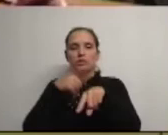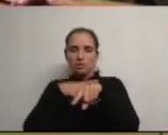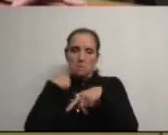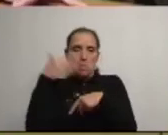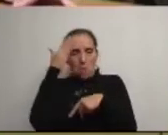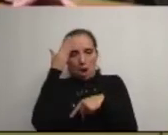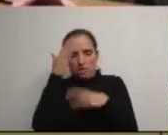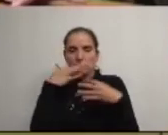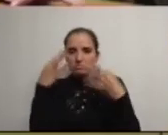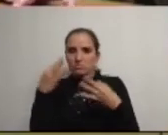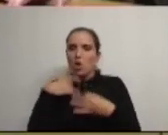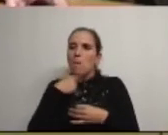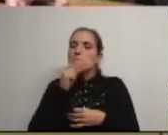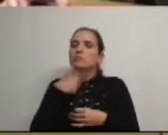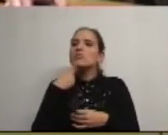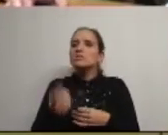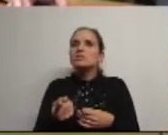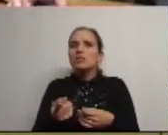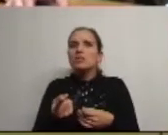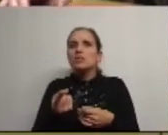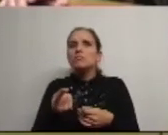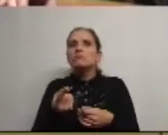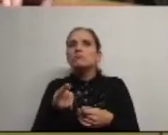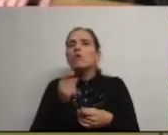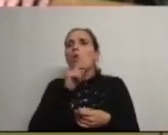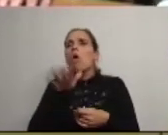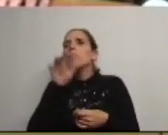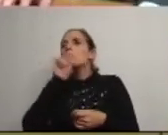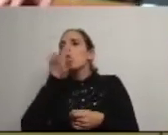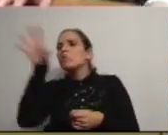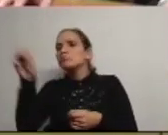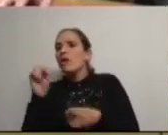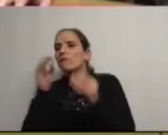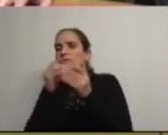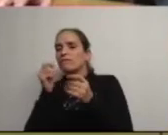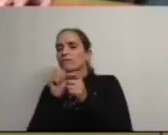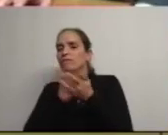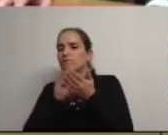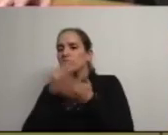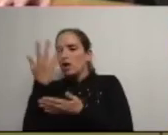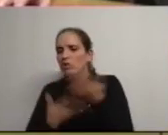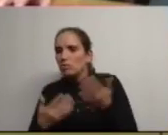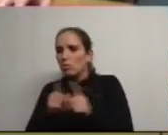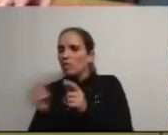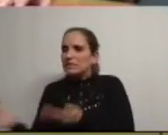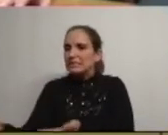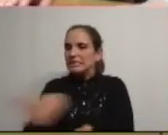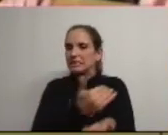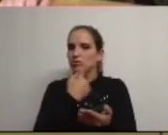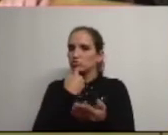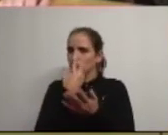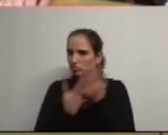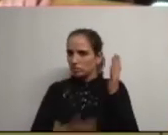convencido que vos posso dizer onde é que poderá ser idos buscar uma fatura bastante grande